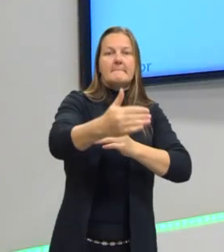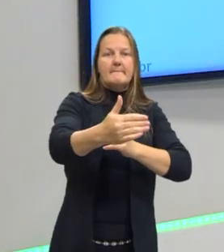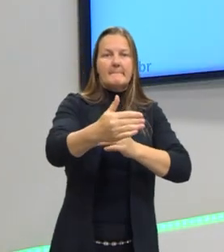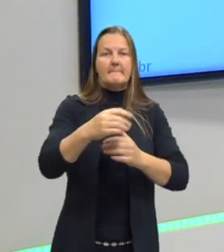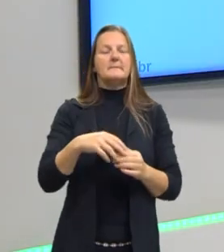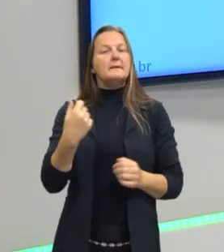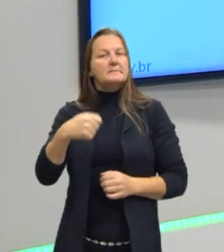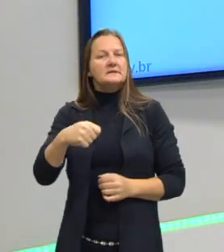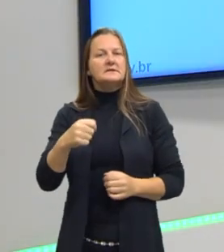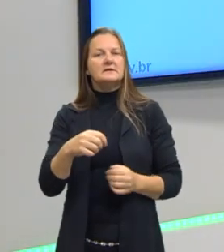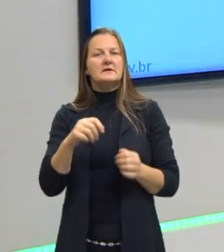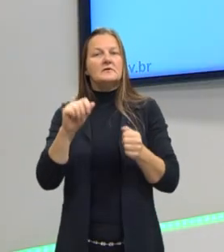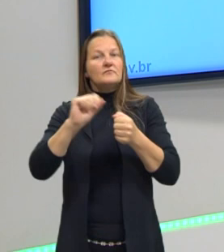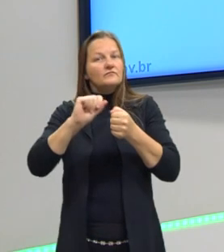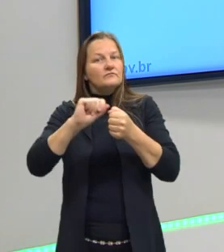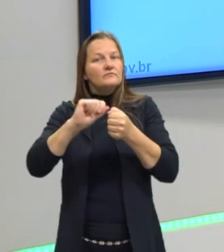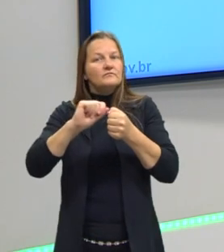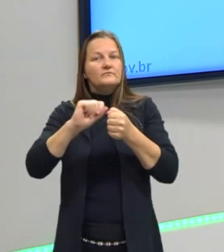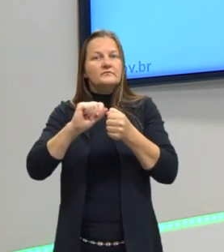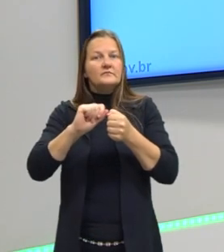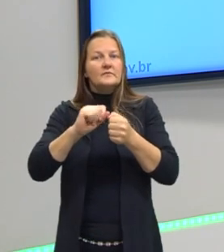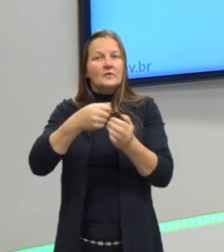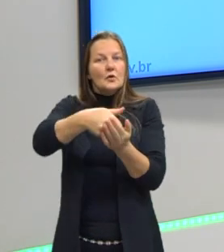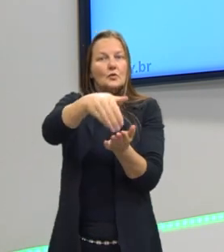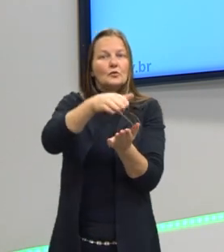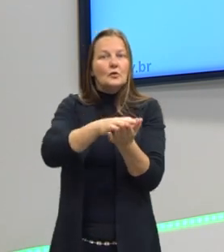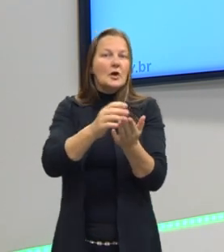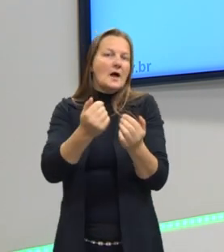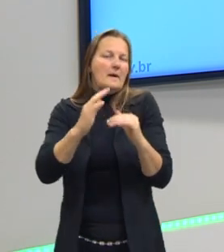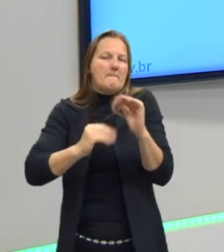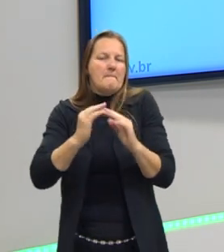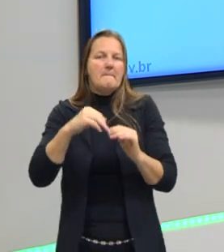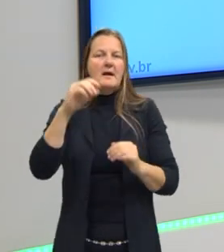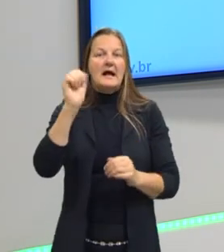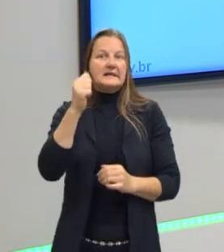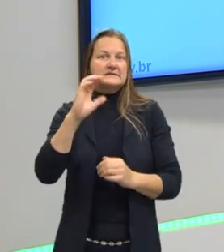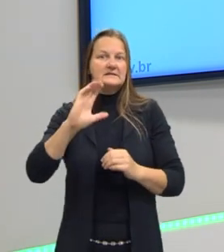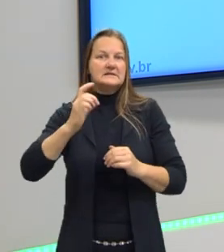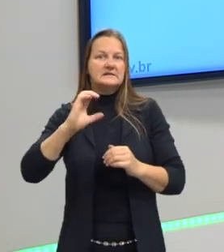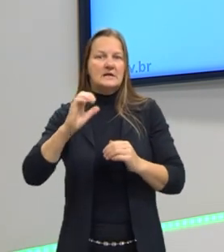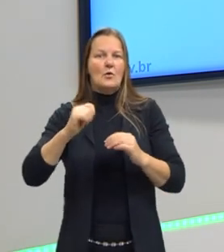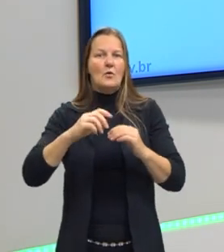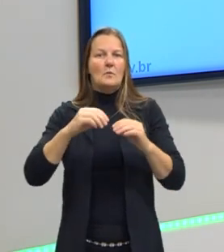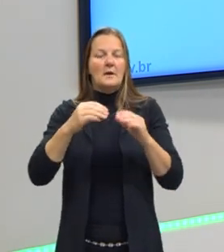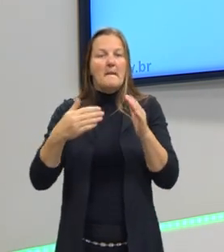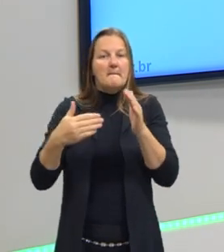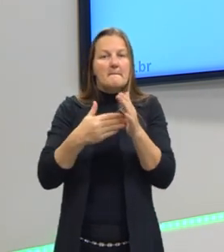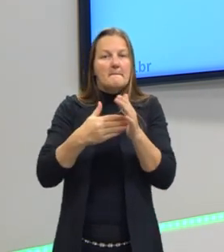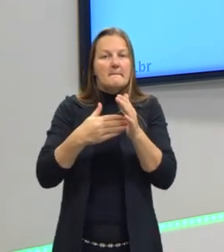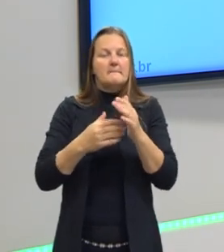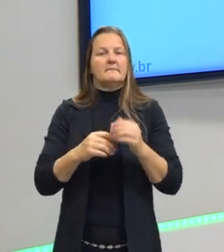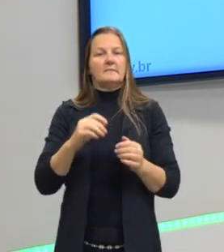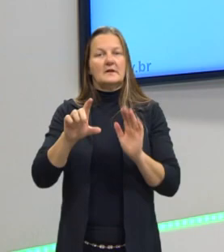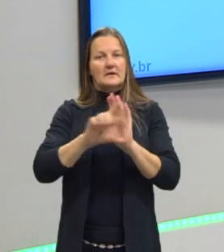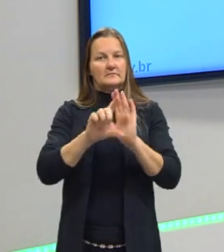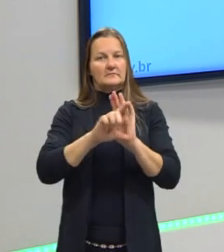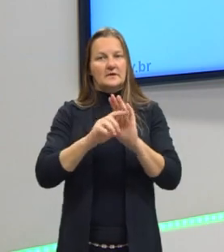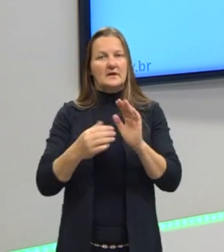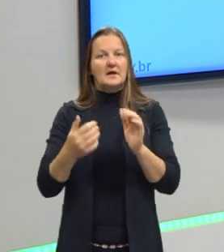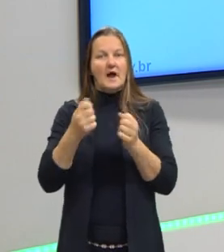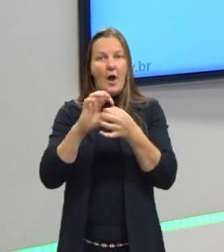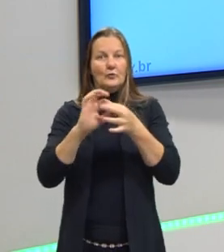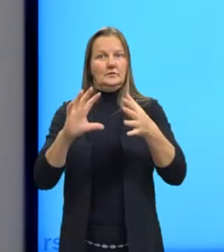feita alguma ação para melhorar aquele parâmetro fora da legislação.